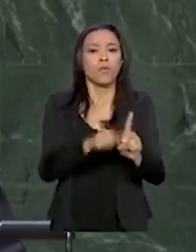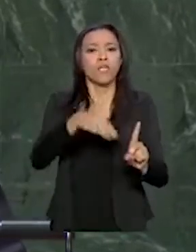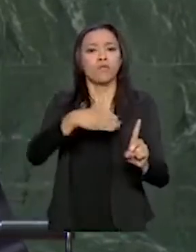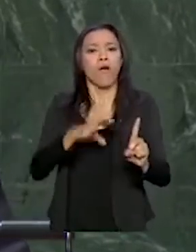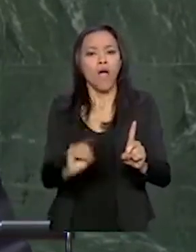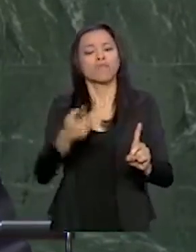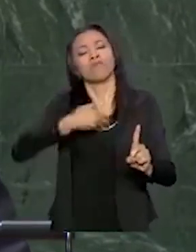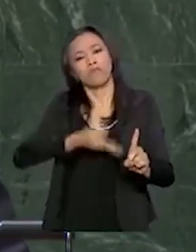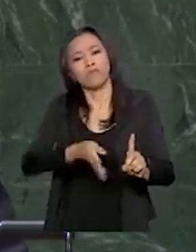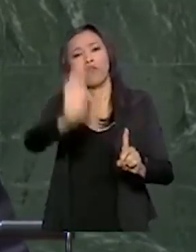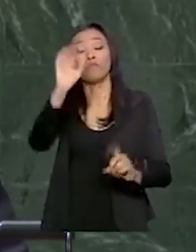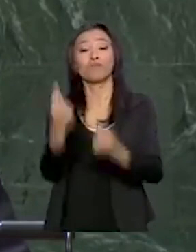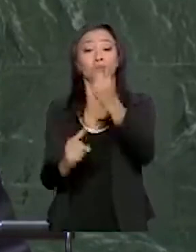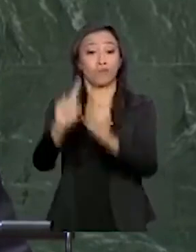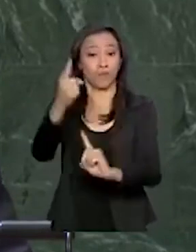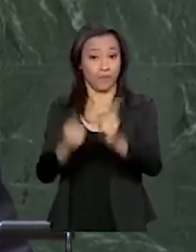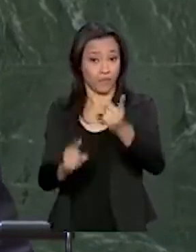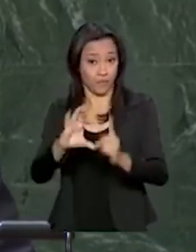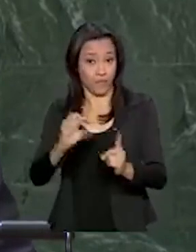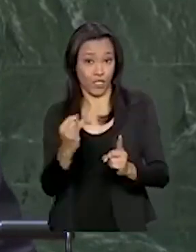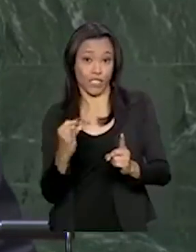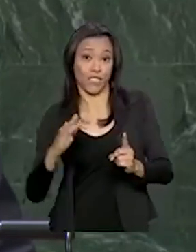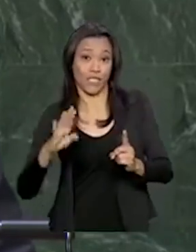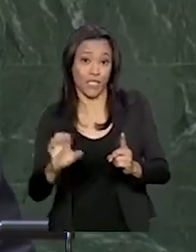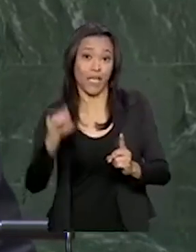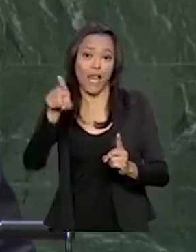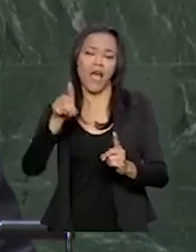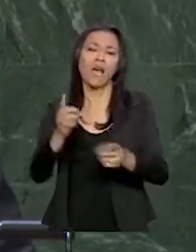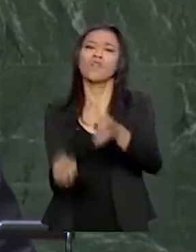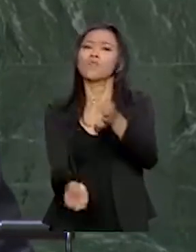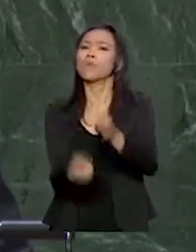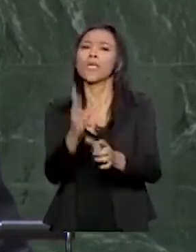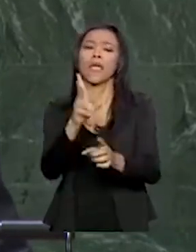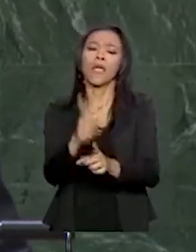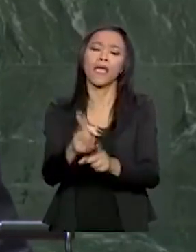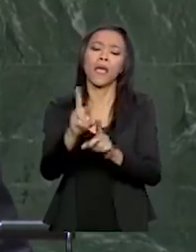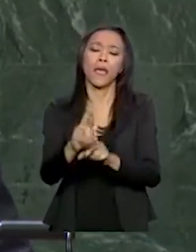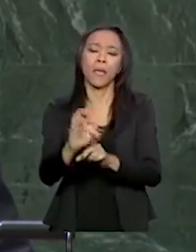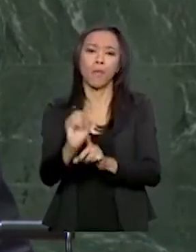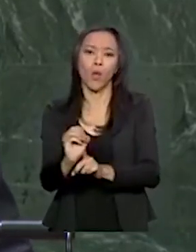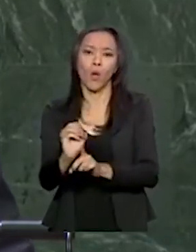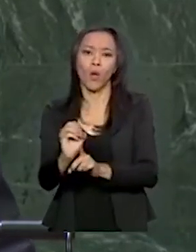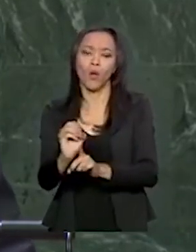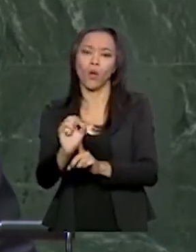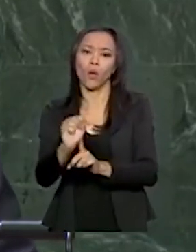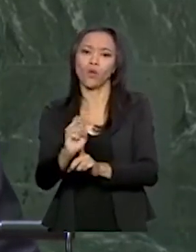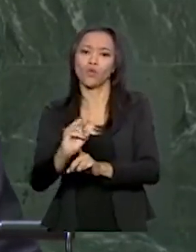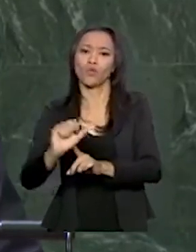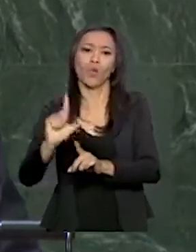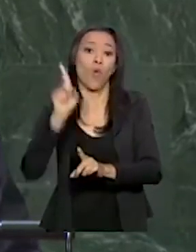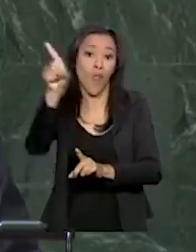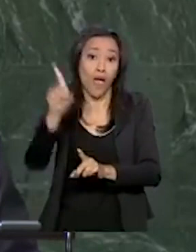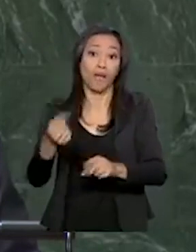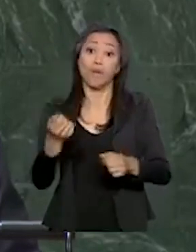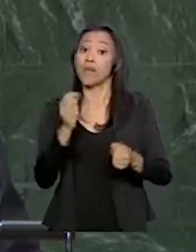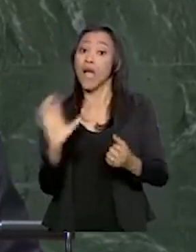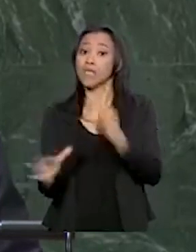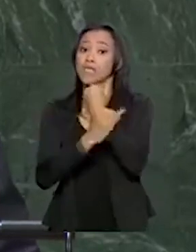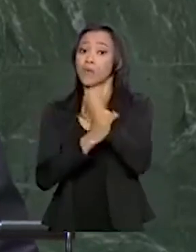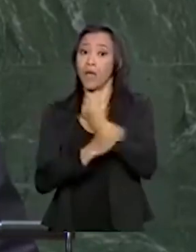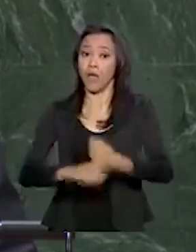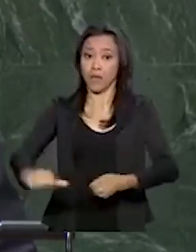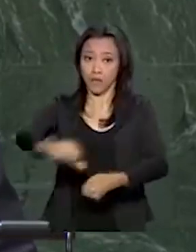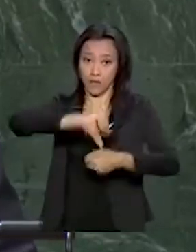estivemos no Chile, onde foi lançado o ProSul, importante iniciativa para garantir que a América do Sul se